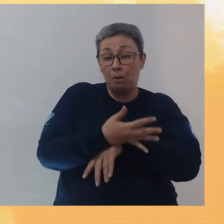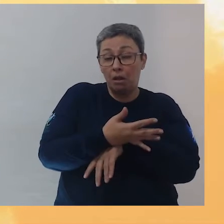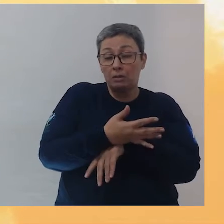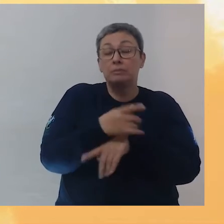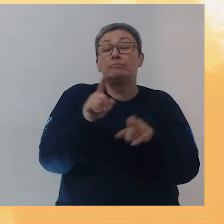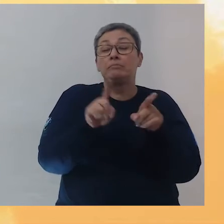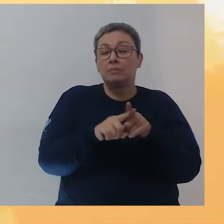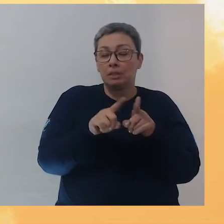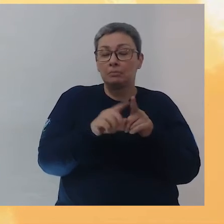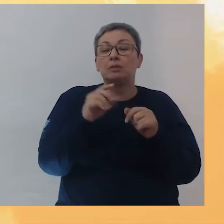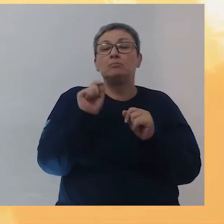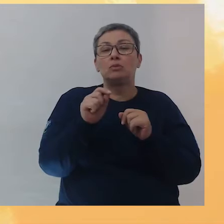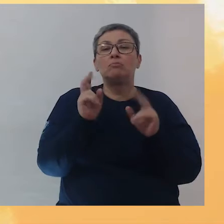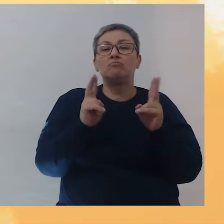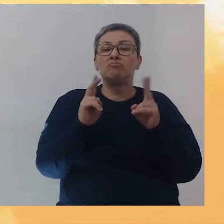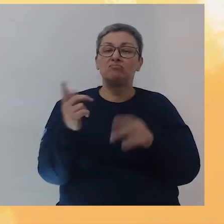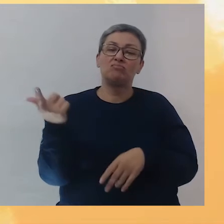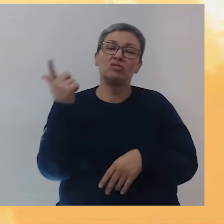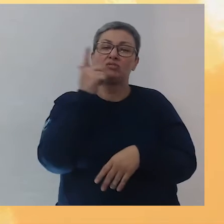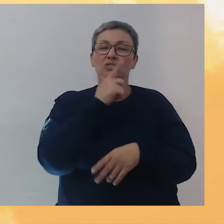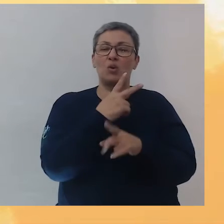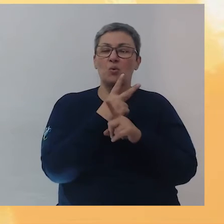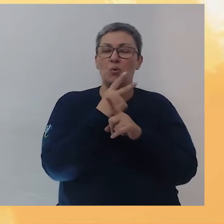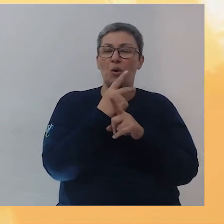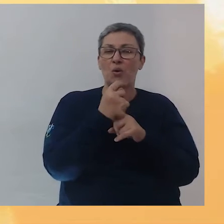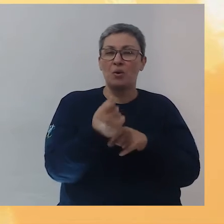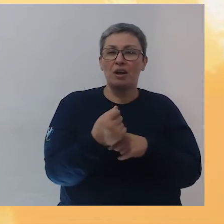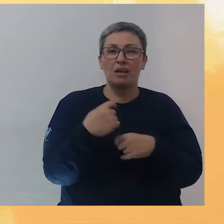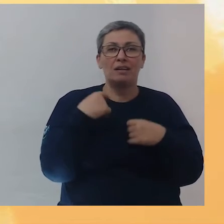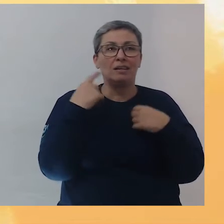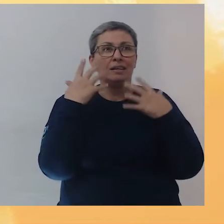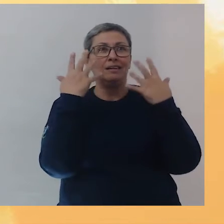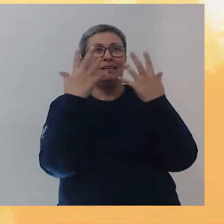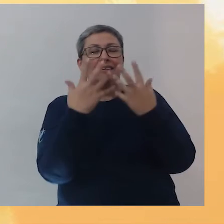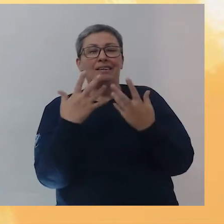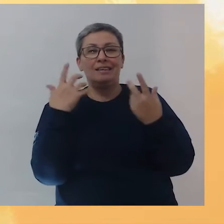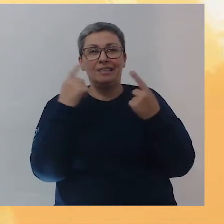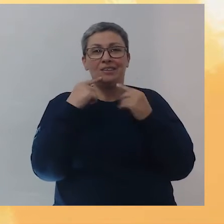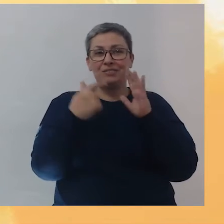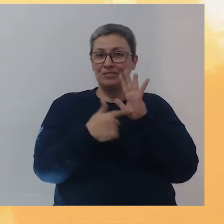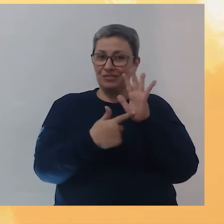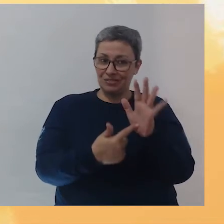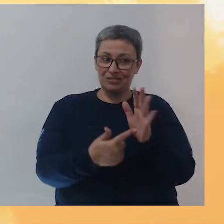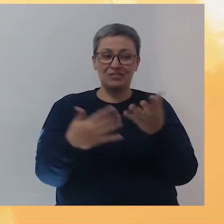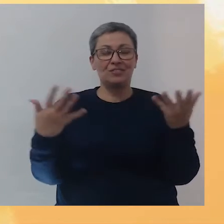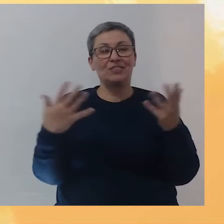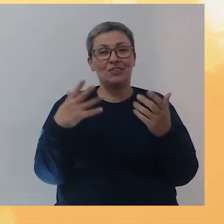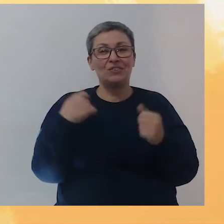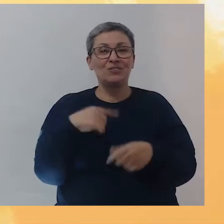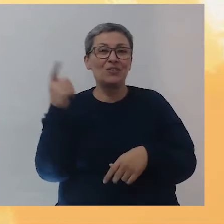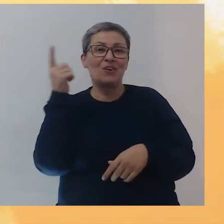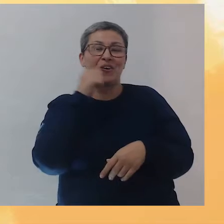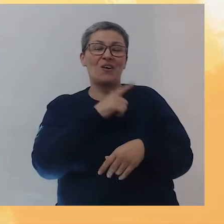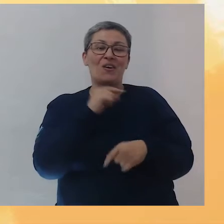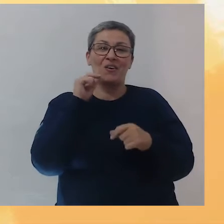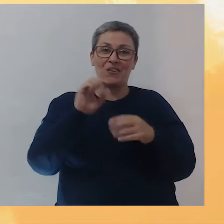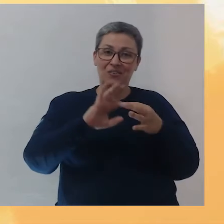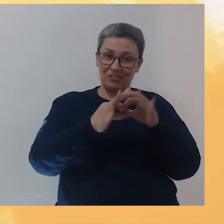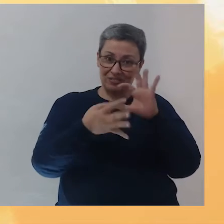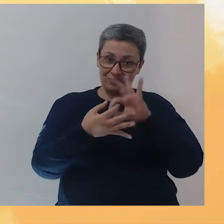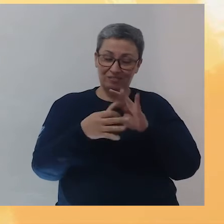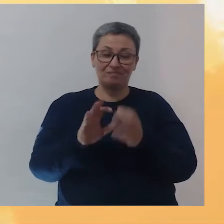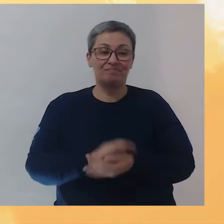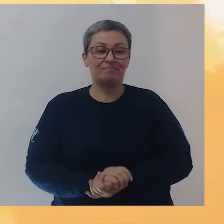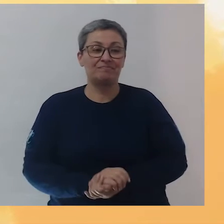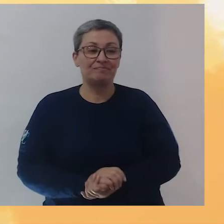Mas, mesmo assim, ela venceu os desafios e nos encantou com a sua apresentação, né? E com a conquista aí durante os Jogos